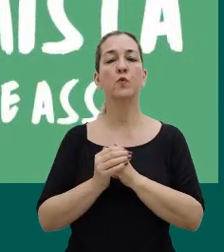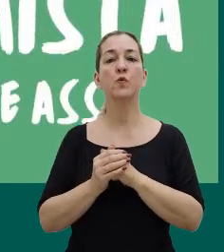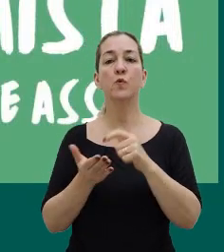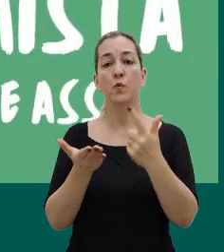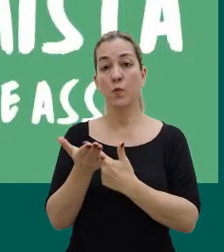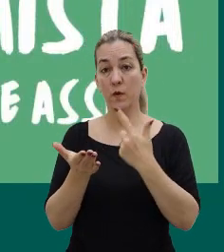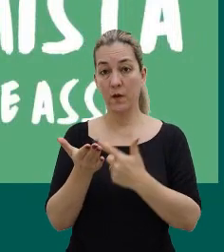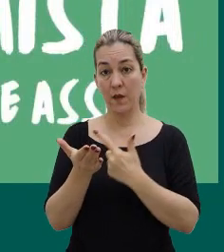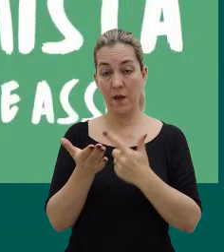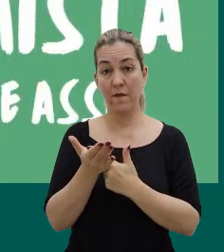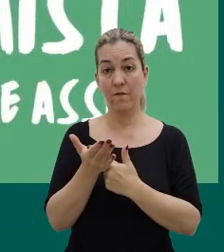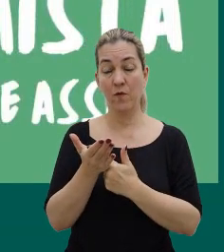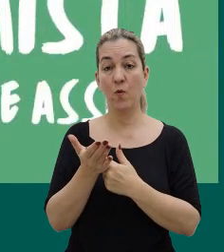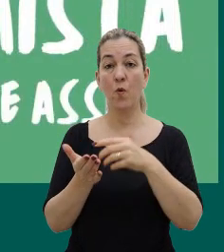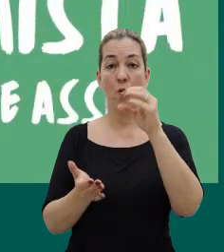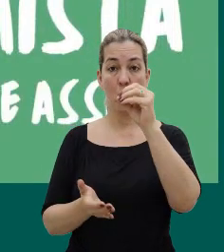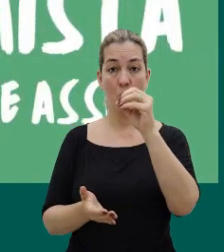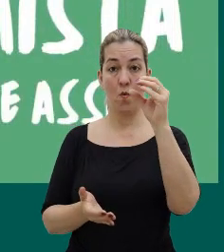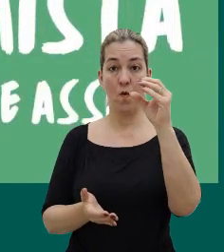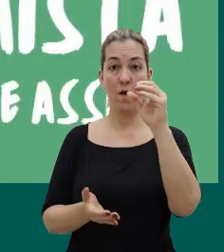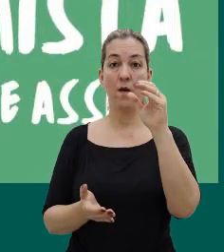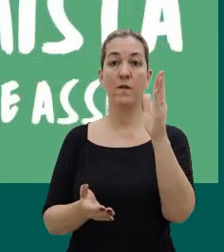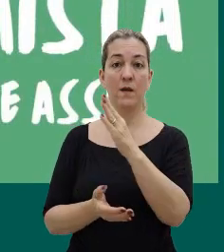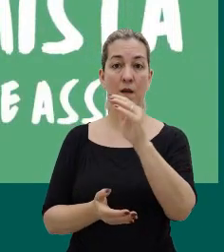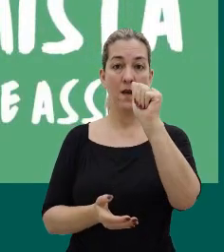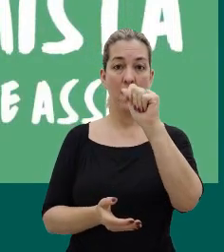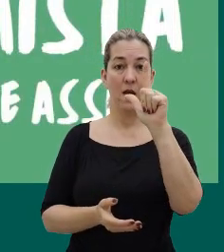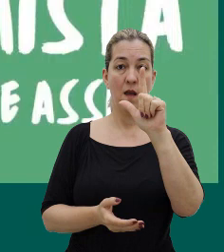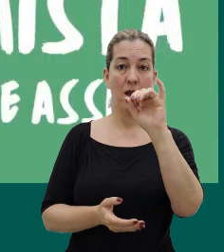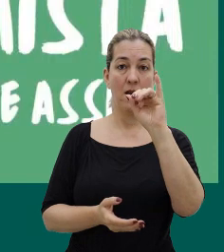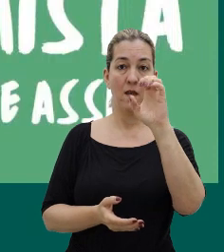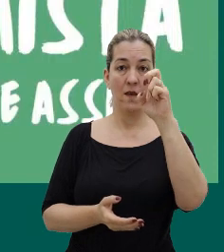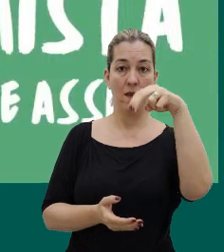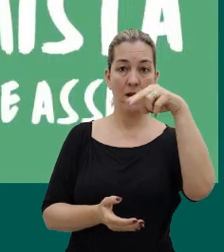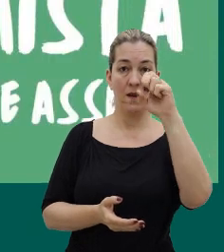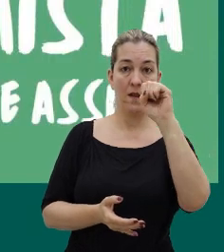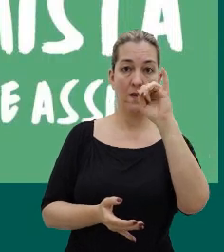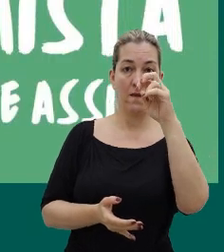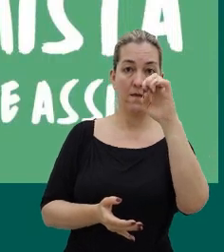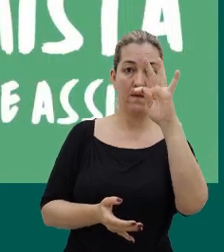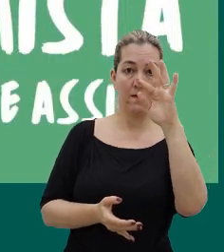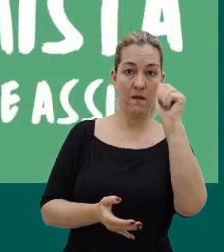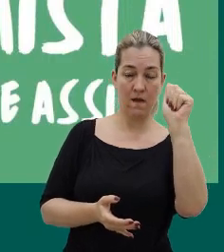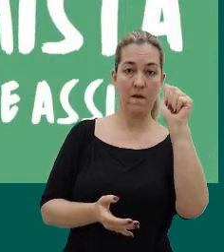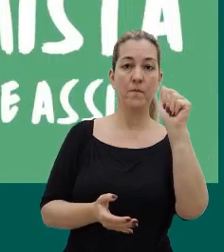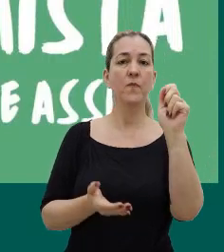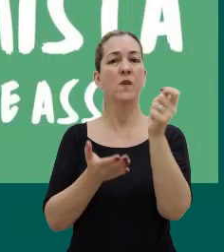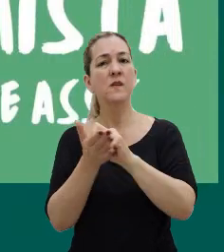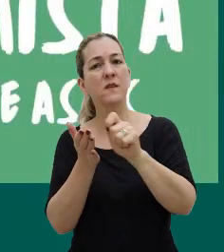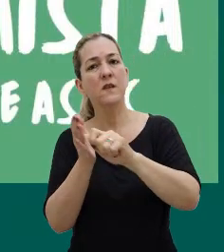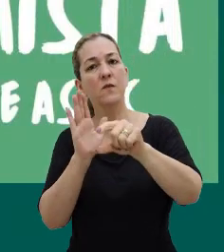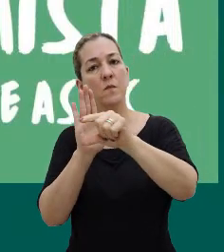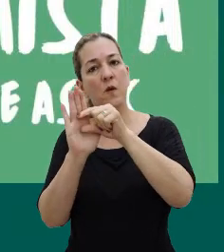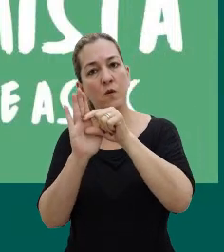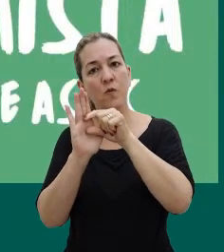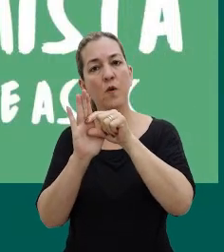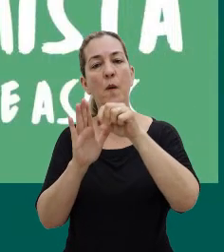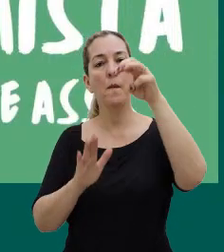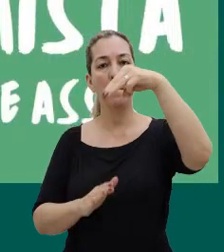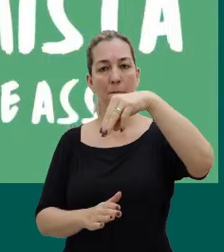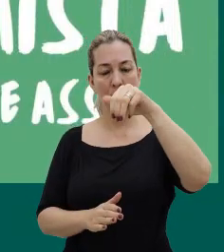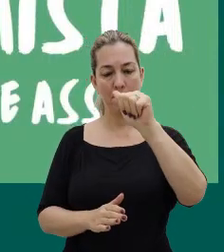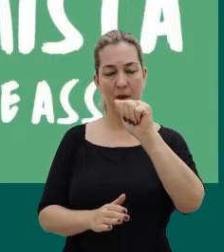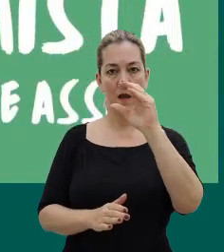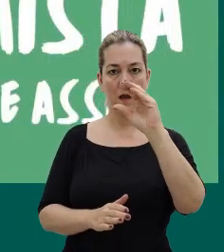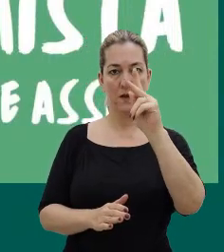de um livro chamado O Alienista, que foi escrito, né, pelo Machado de Assis, já há bastante tempo, mas que